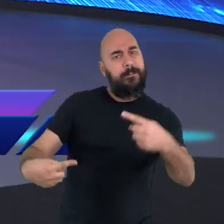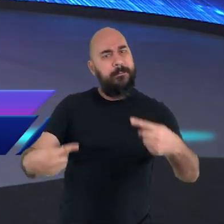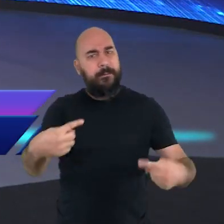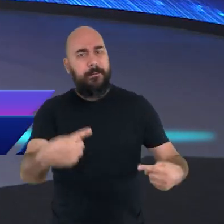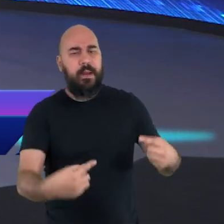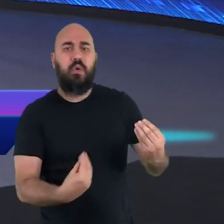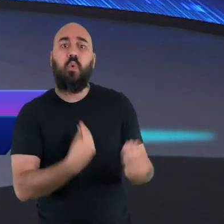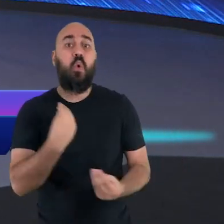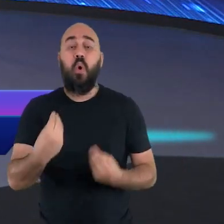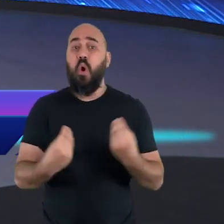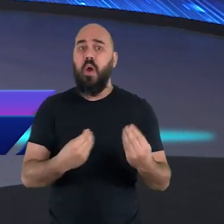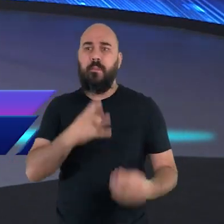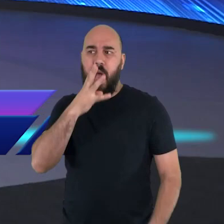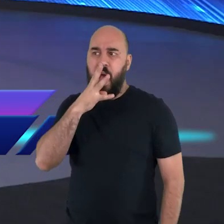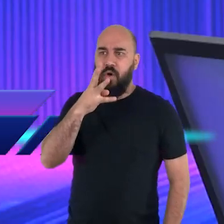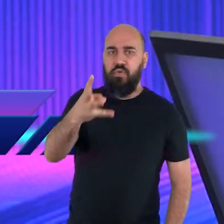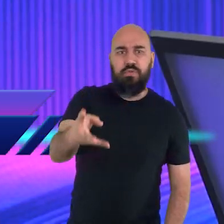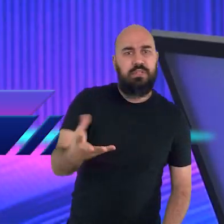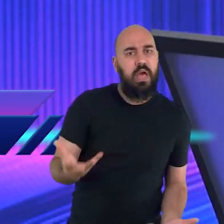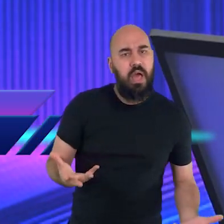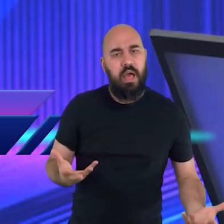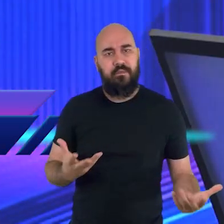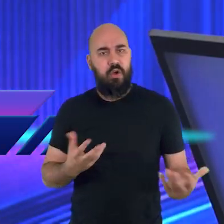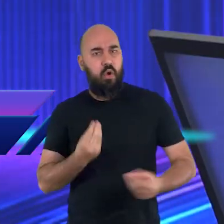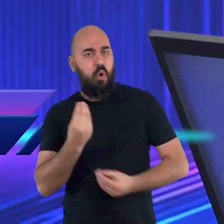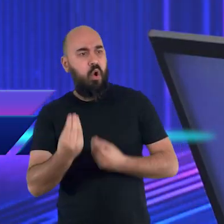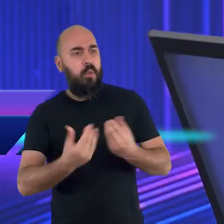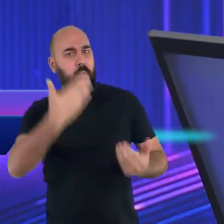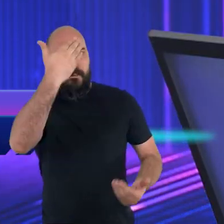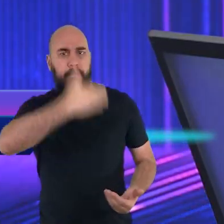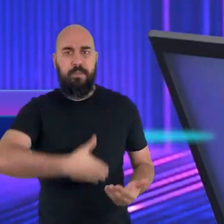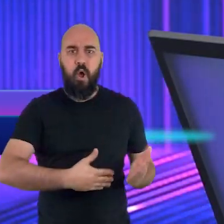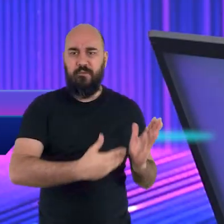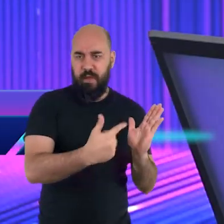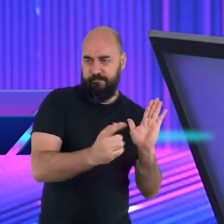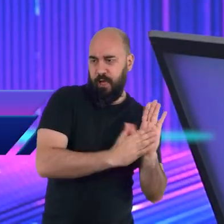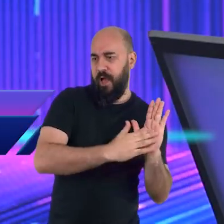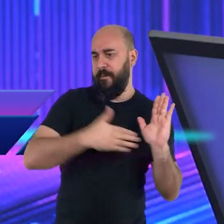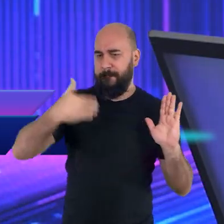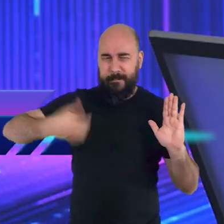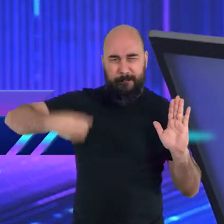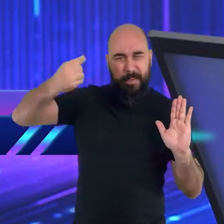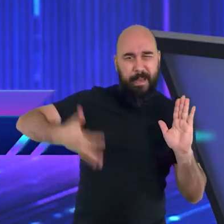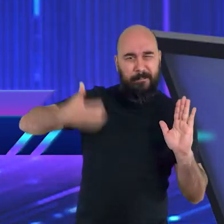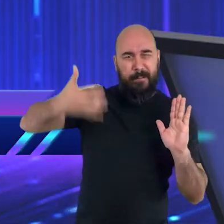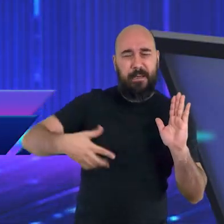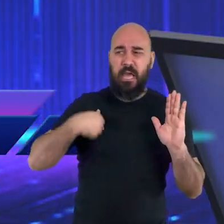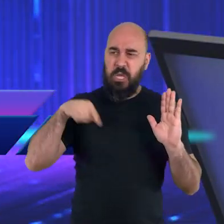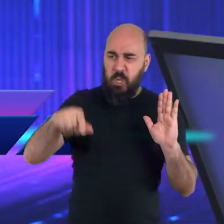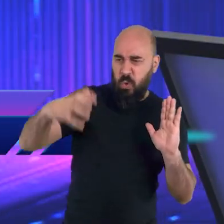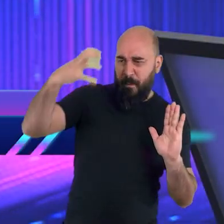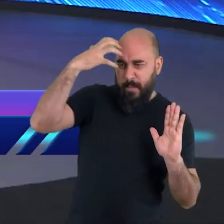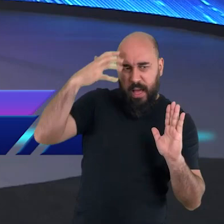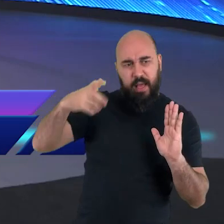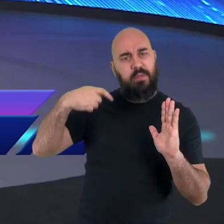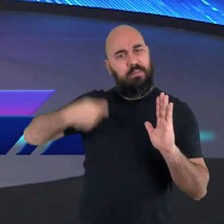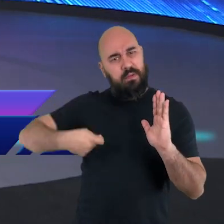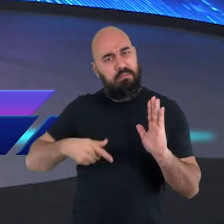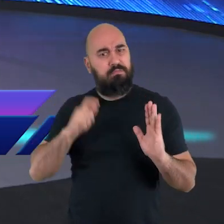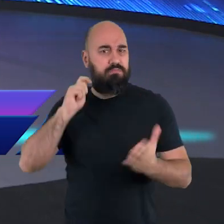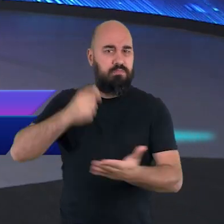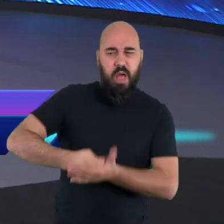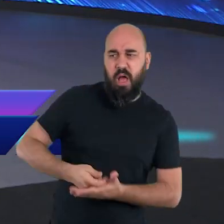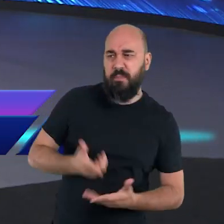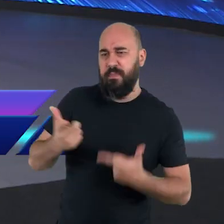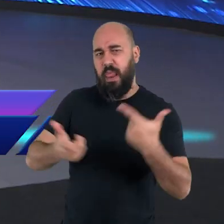provar que aquela pessoa era realmente culpada e tinha que resolver a situação da qual ela estava ali sendo levada a